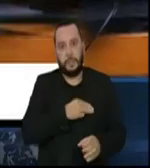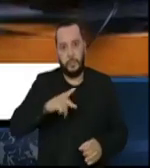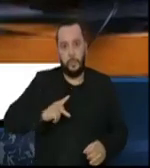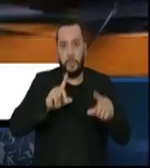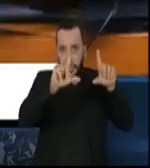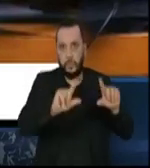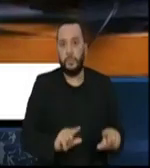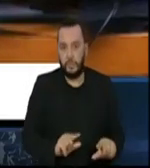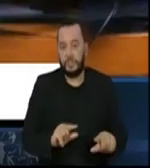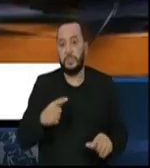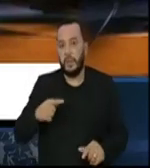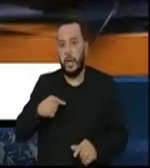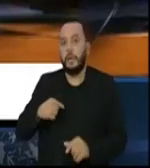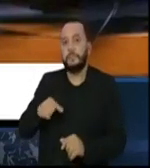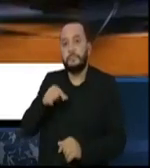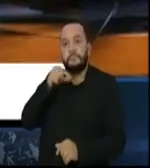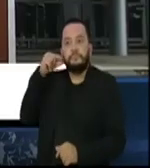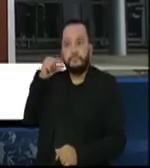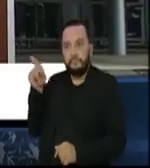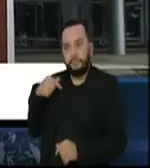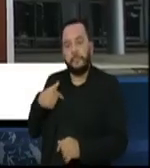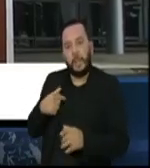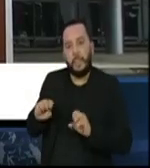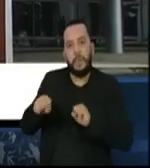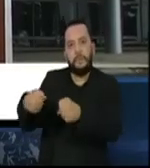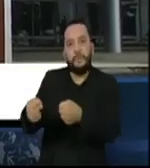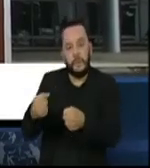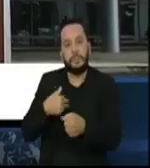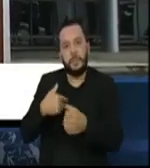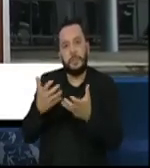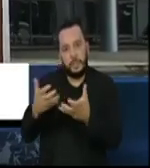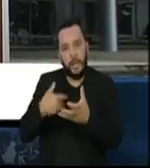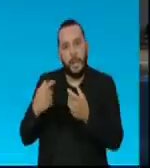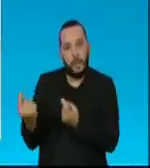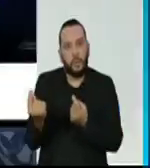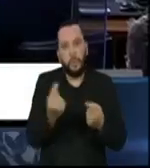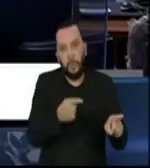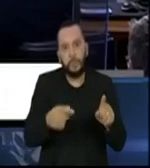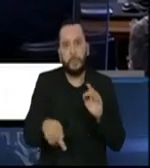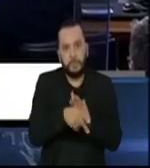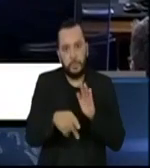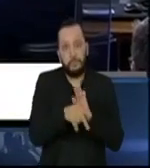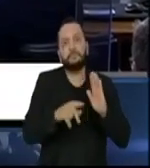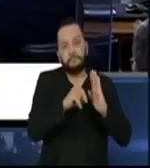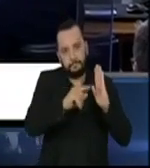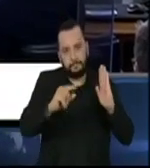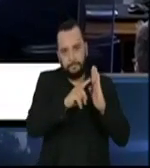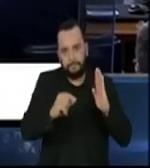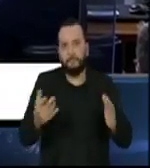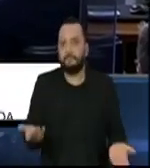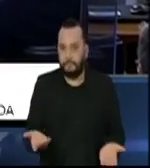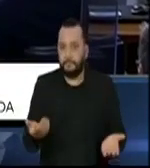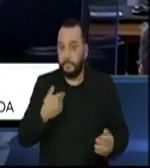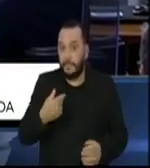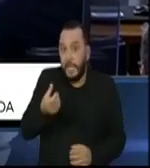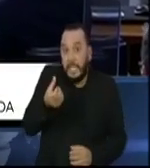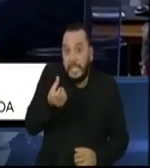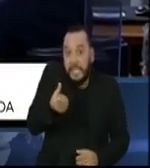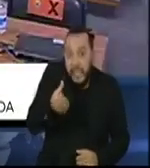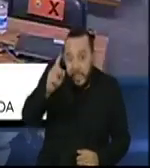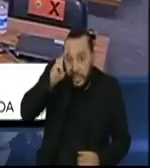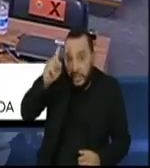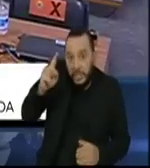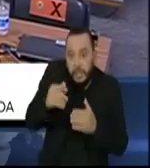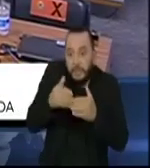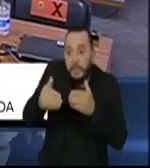presidente da Casa que tem rejeitado projetos contrários ao Executivo. Há seis dias da votação do relatório